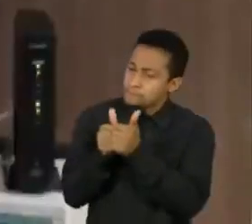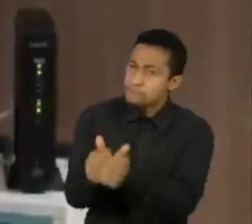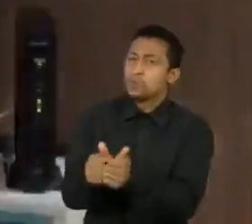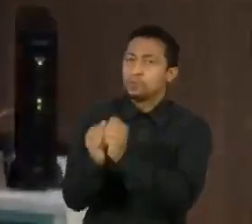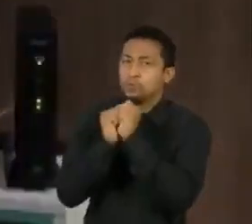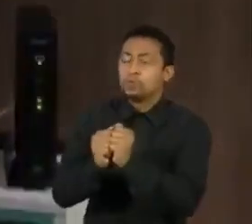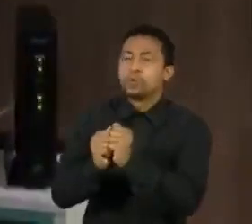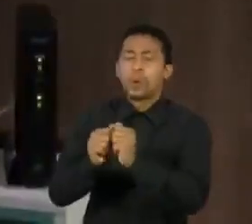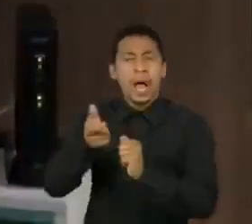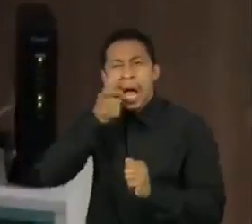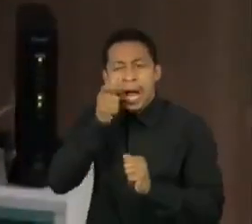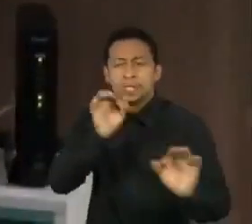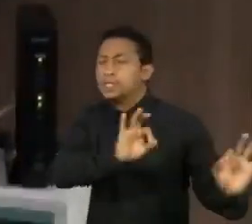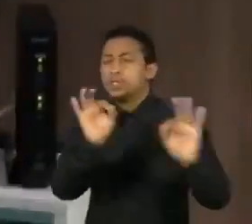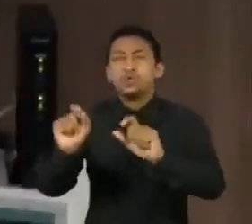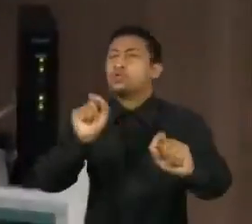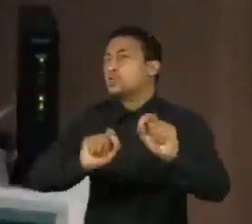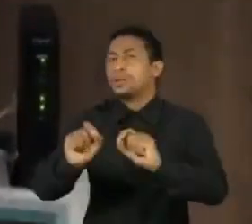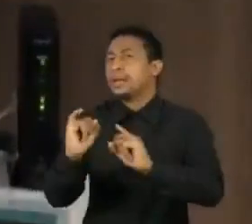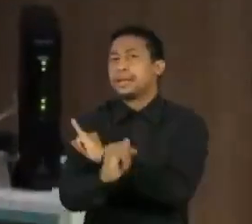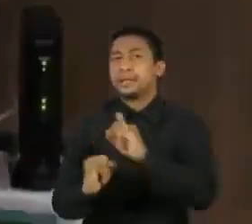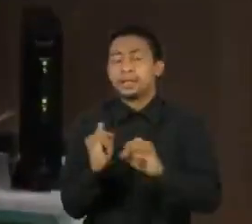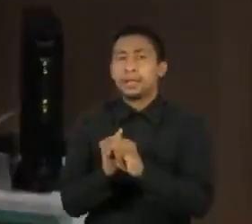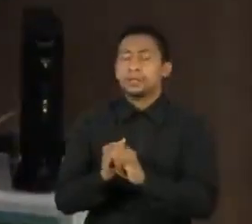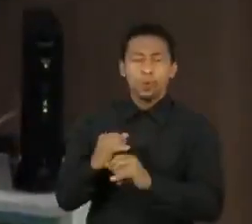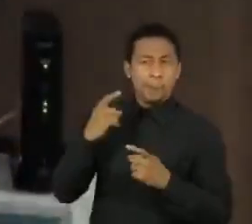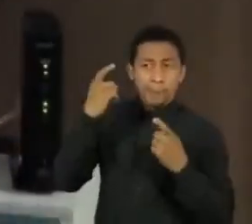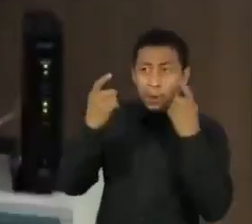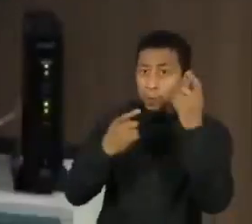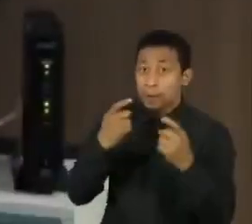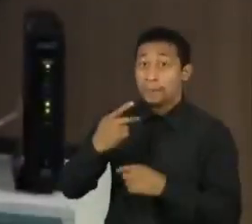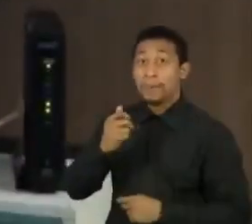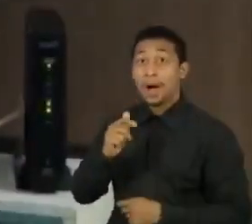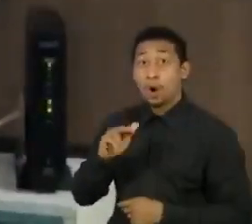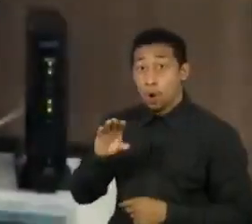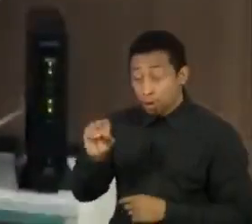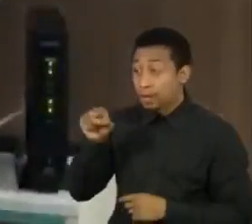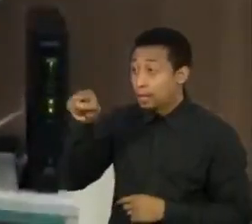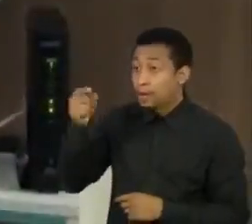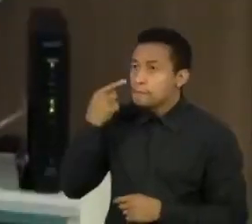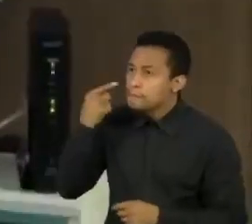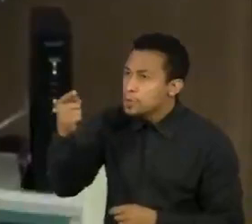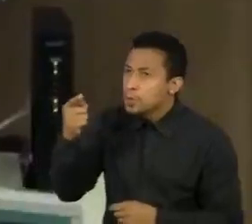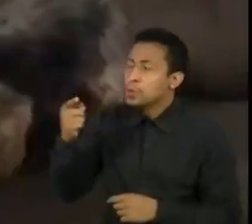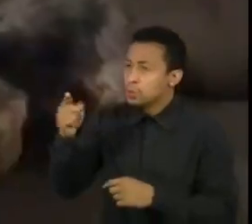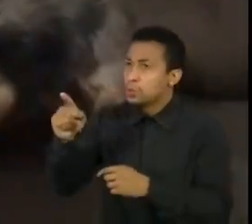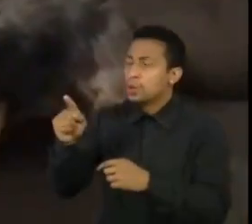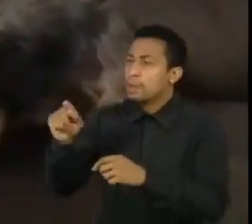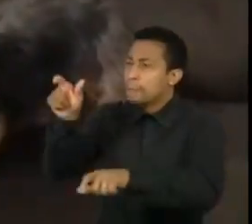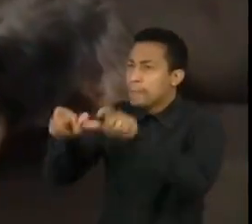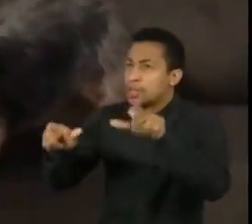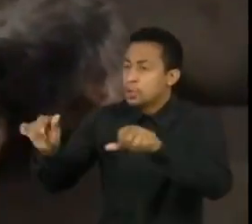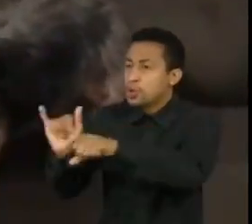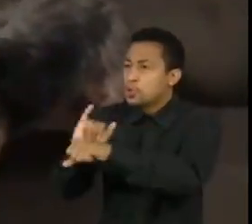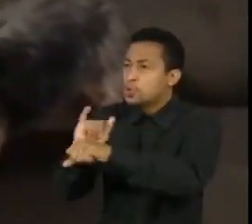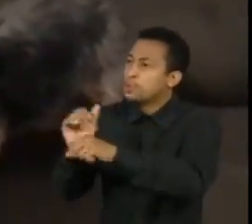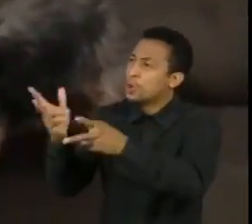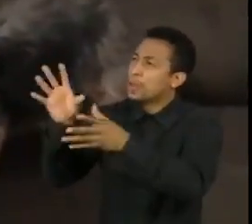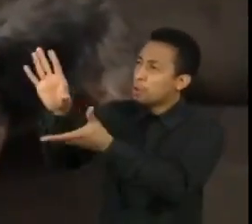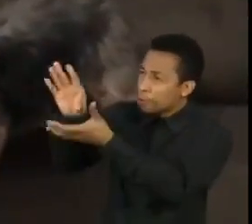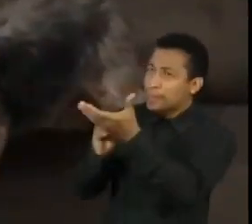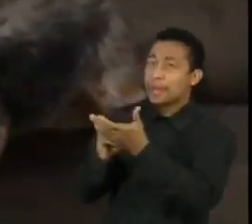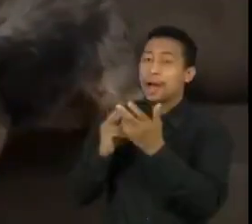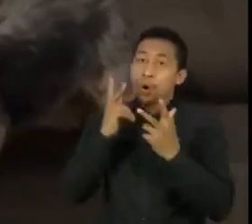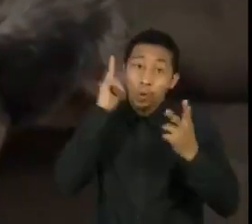e ficou preocupada quando Paola, de seis anos, quis copiar a vida dos youtubers. Cortar o cabelo igual,